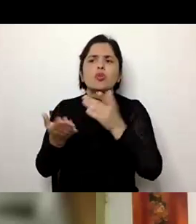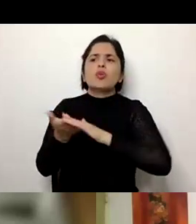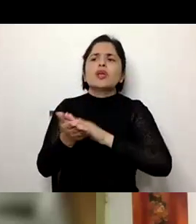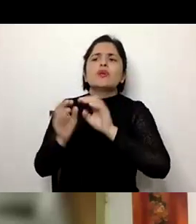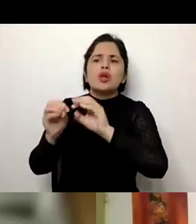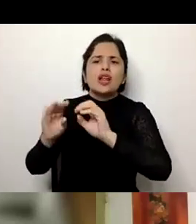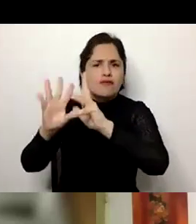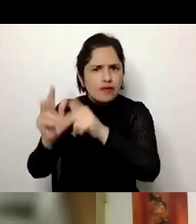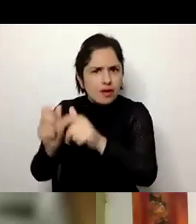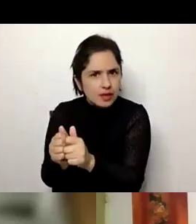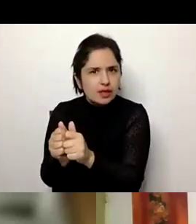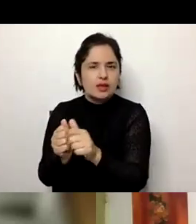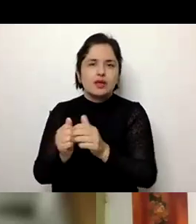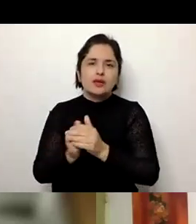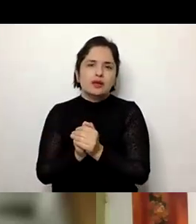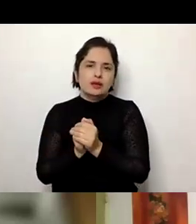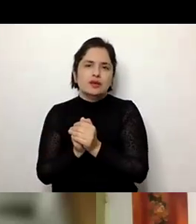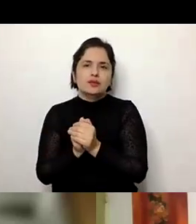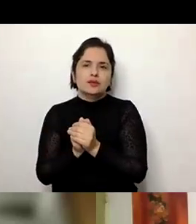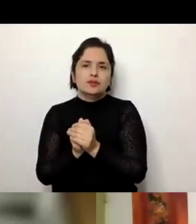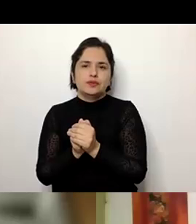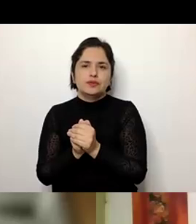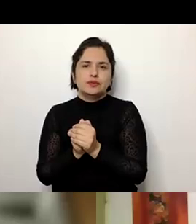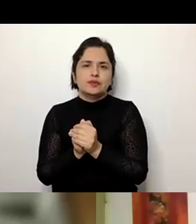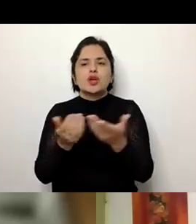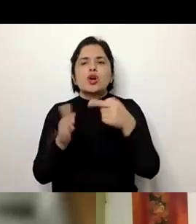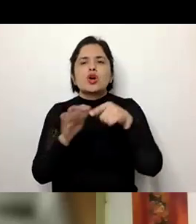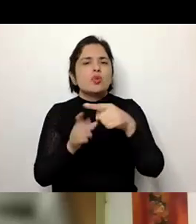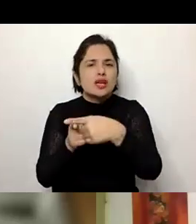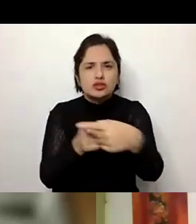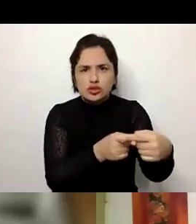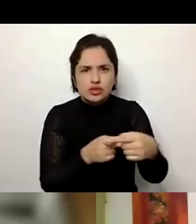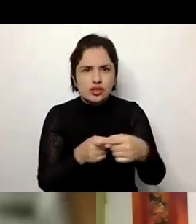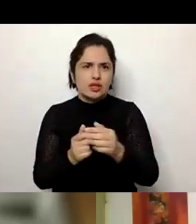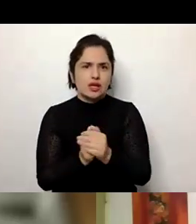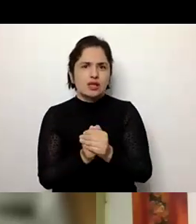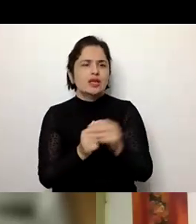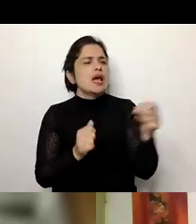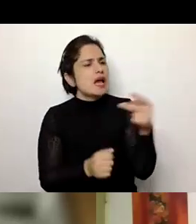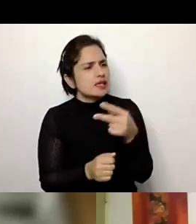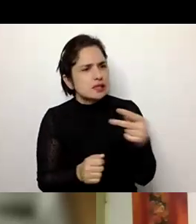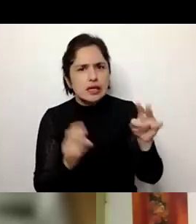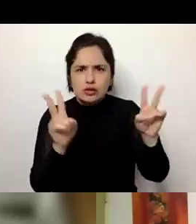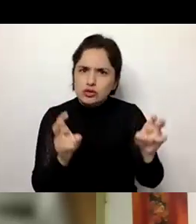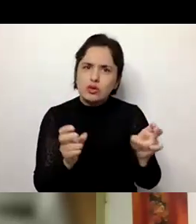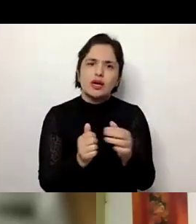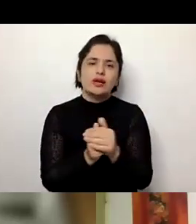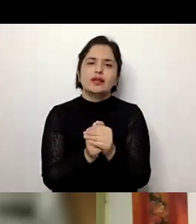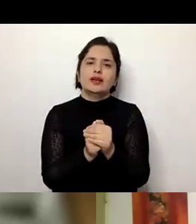comum na nossa realidade, nas nossas sociedades, a questão da sexualidade, a questão